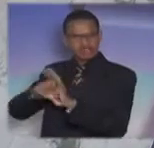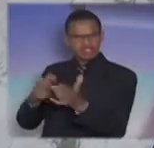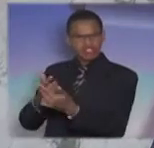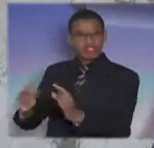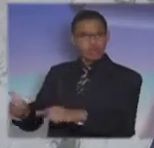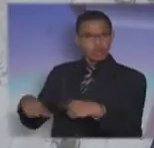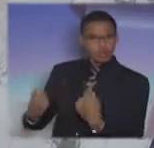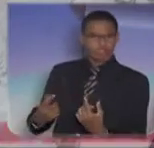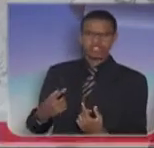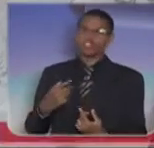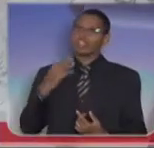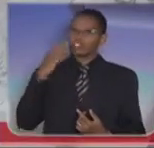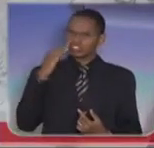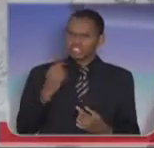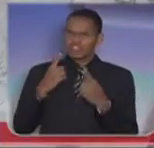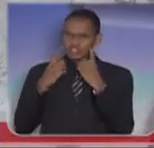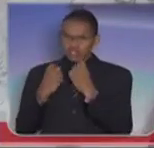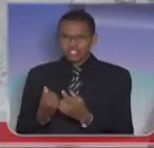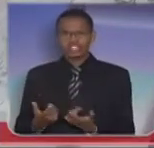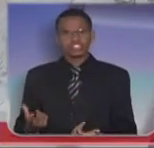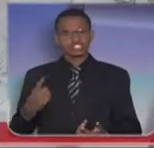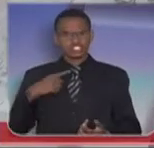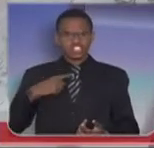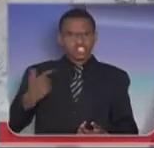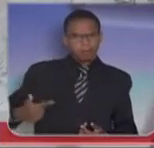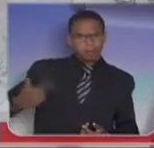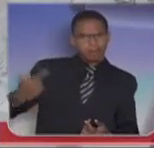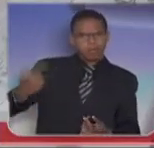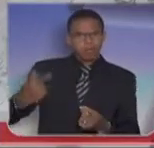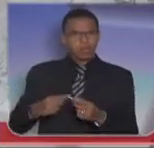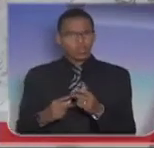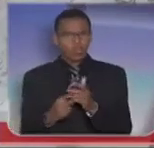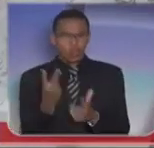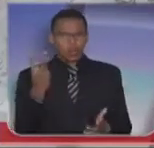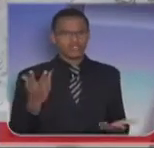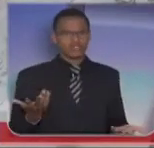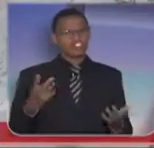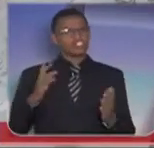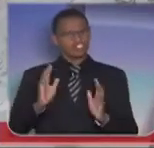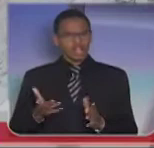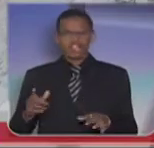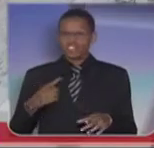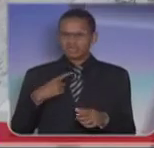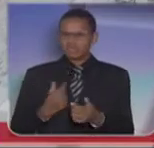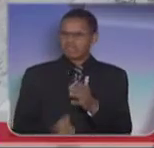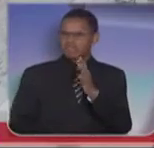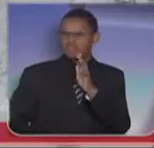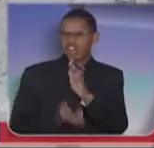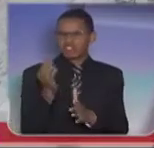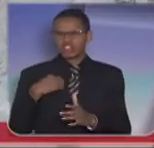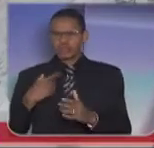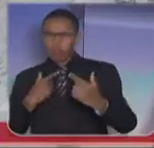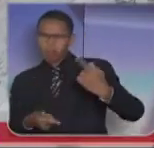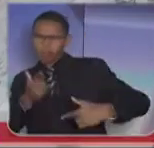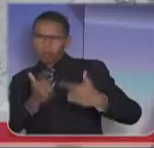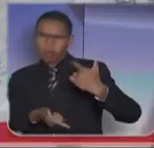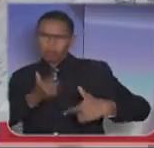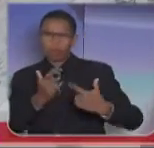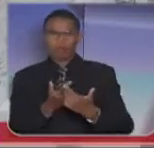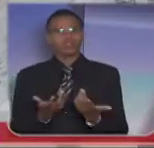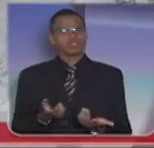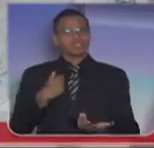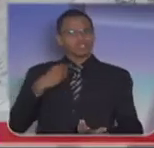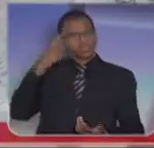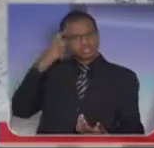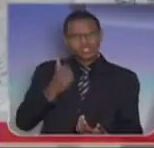bem o que é ser violento, fui baleado duas vezes em serviço, eu participei de centenas de tiroteio, e sei que a violência é uma das